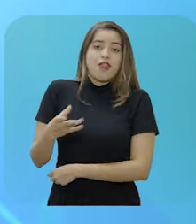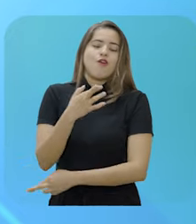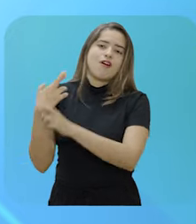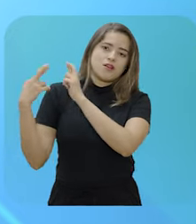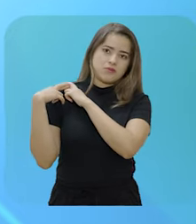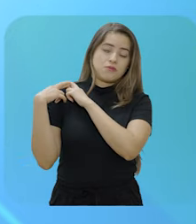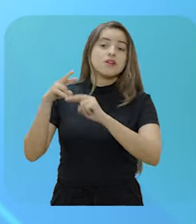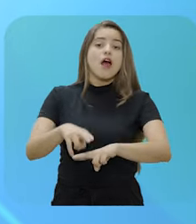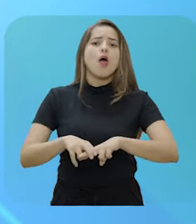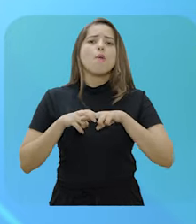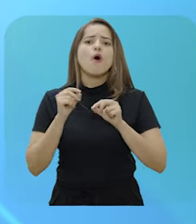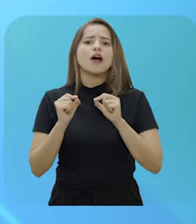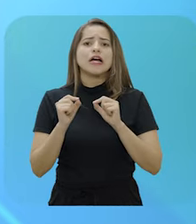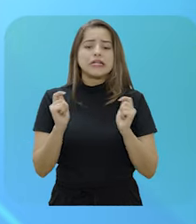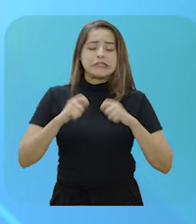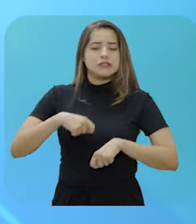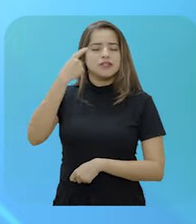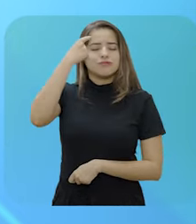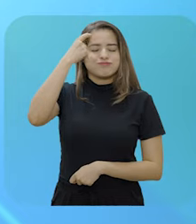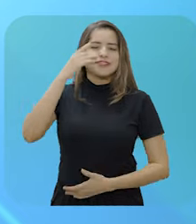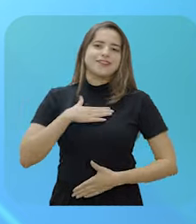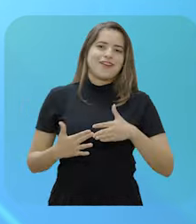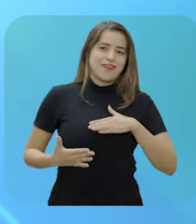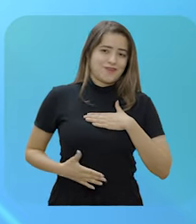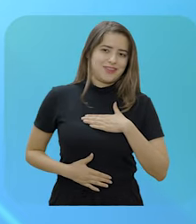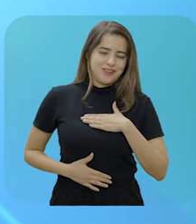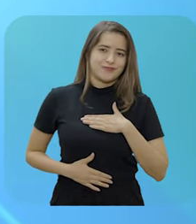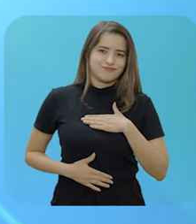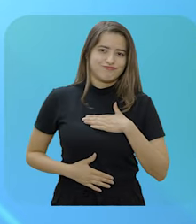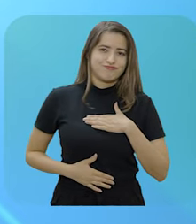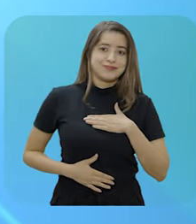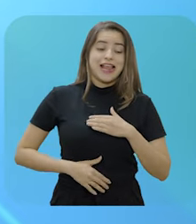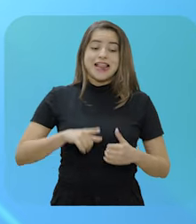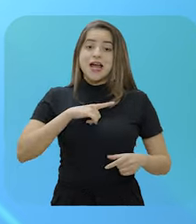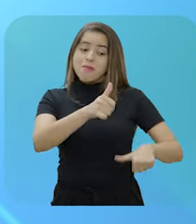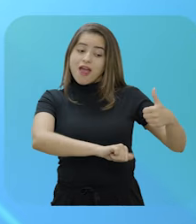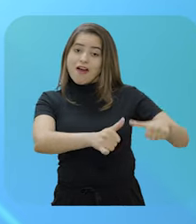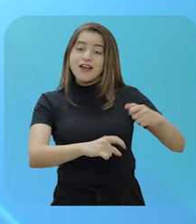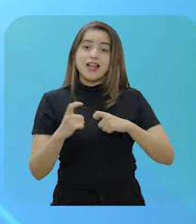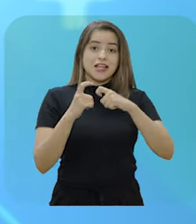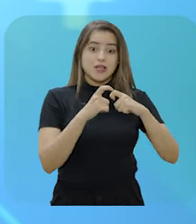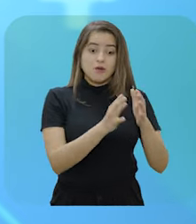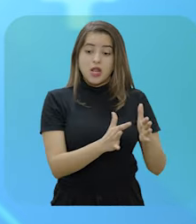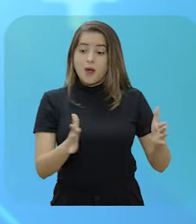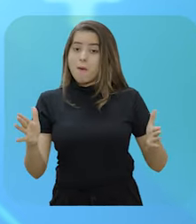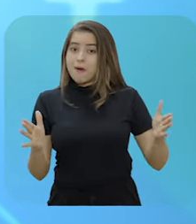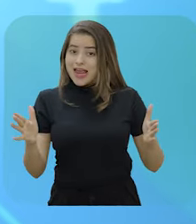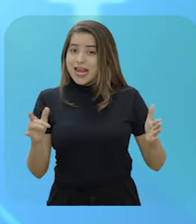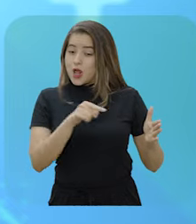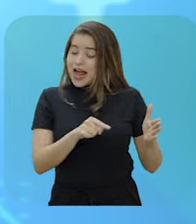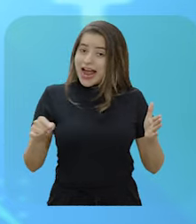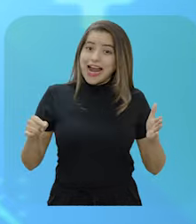limitação que tenha sofrido em sua capacidade física ou mental, verificada em inspeção médica. Ela